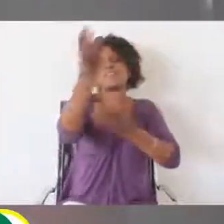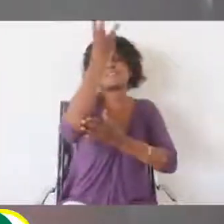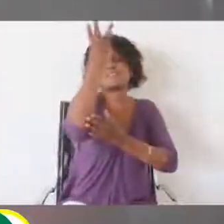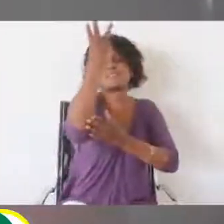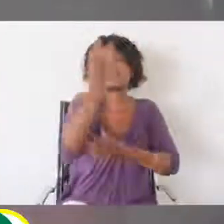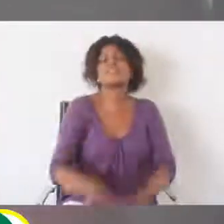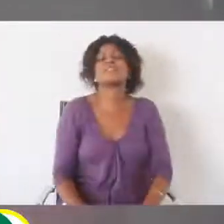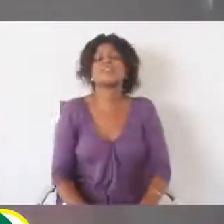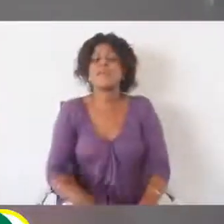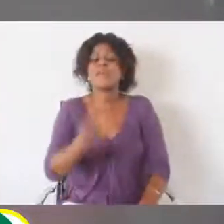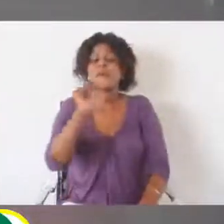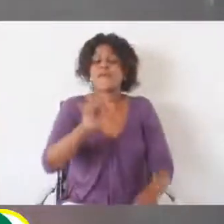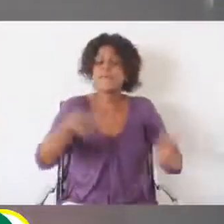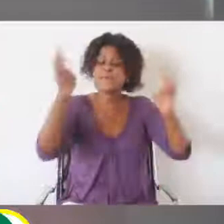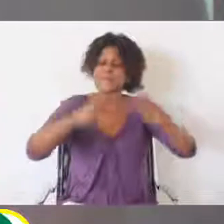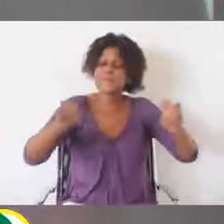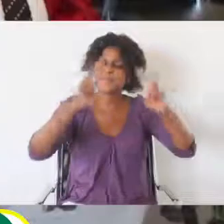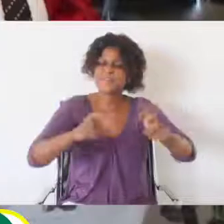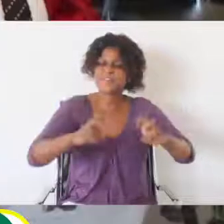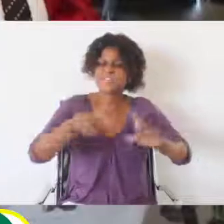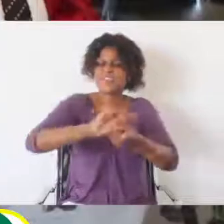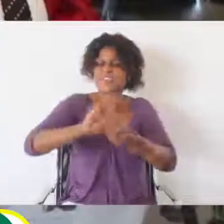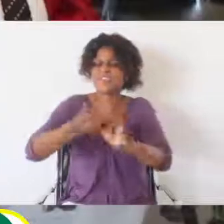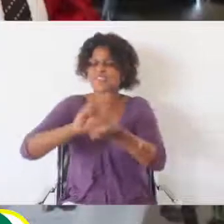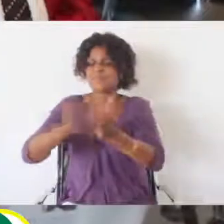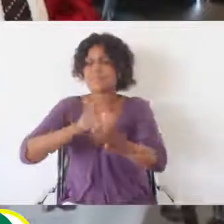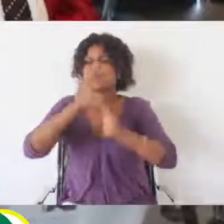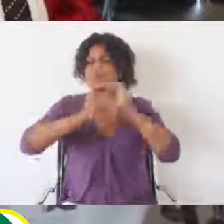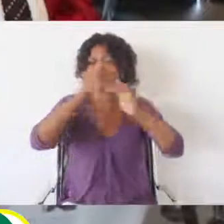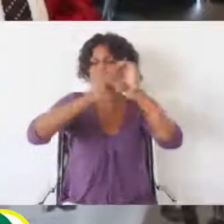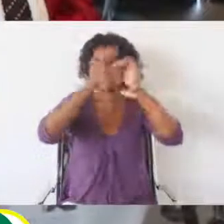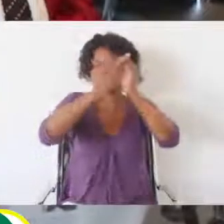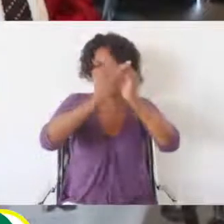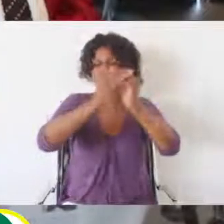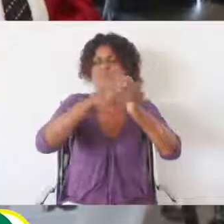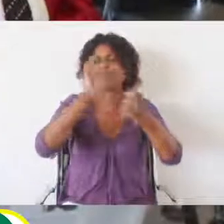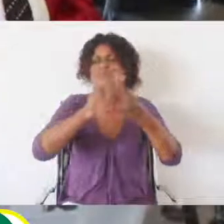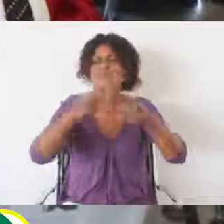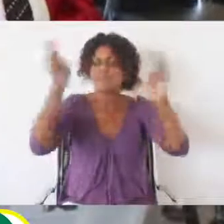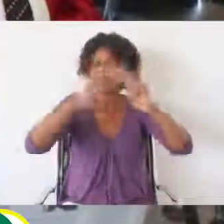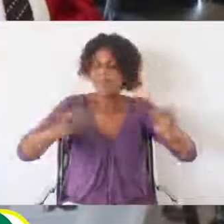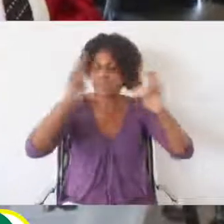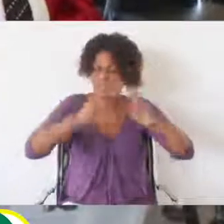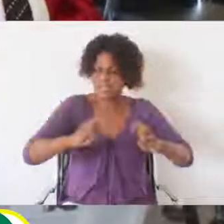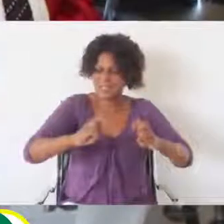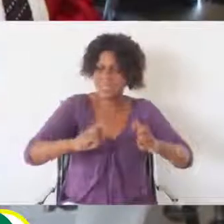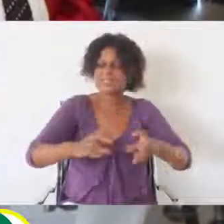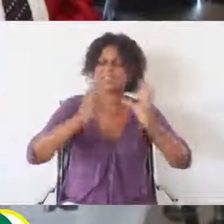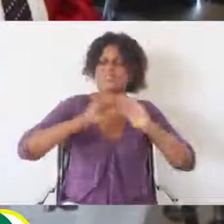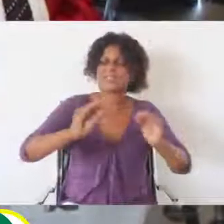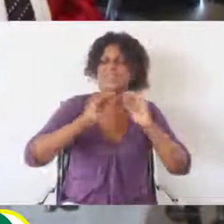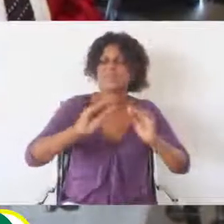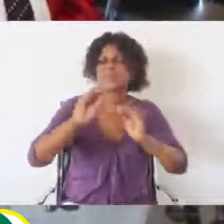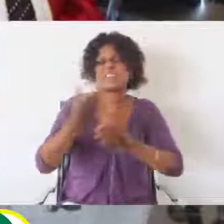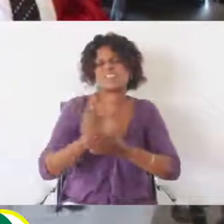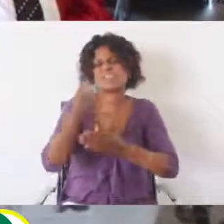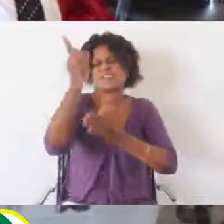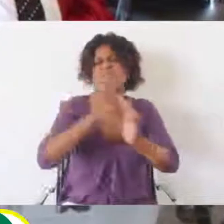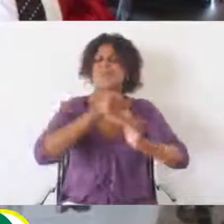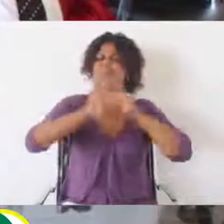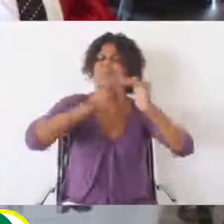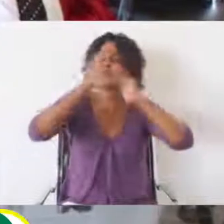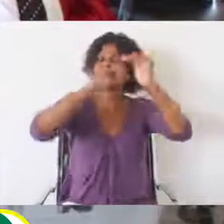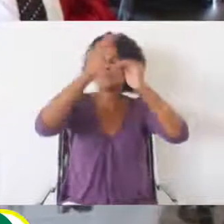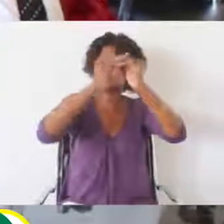Conferência Virtual da DEASA, constam pesquisa e inovação para o desenvolvimento sustentável, pesquisa e inovação em